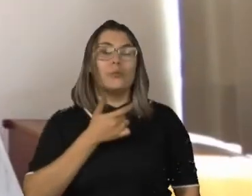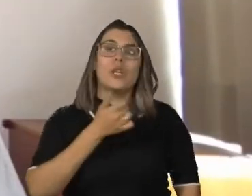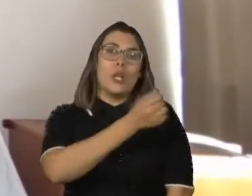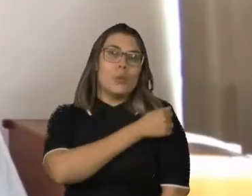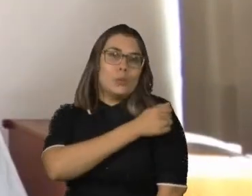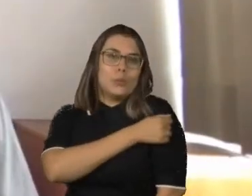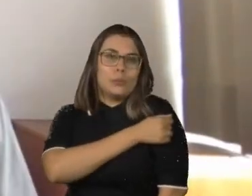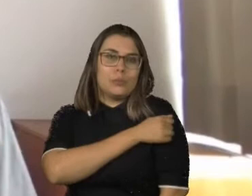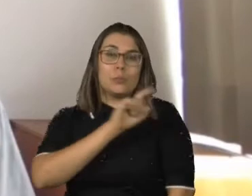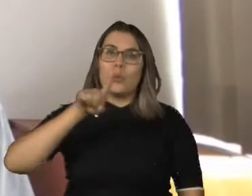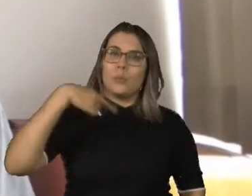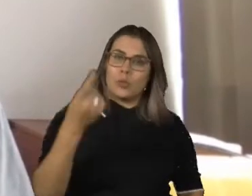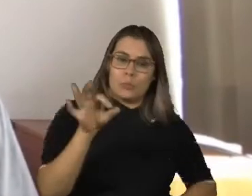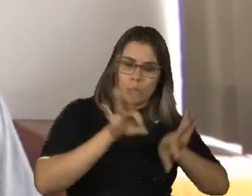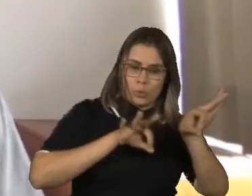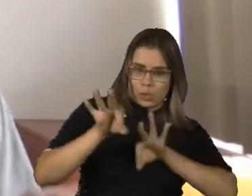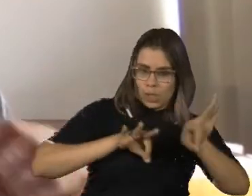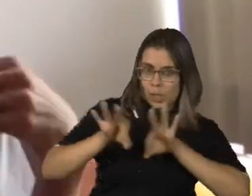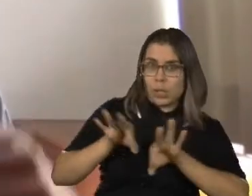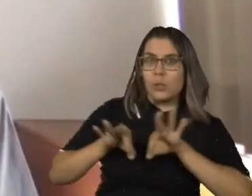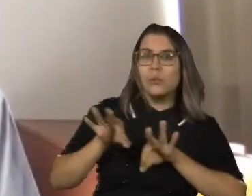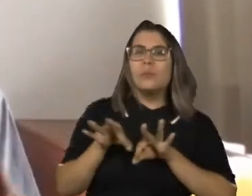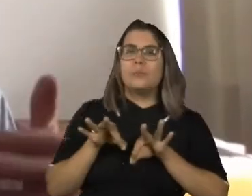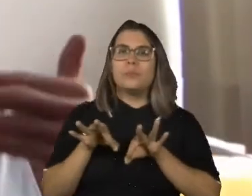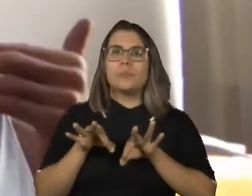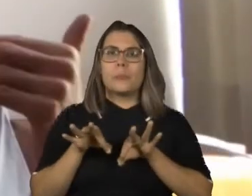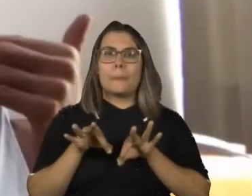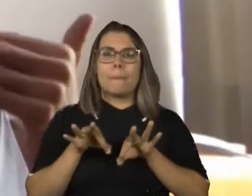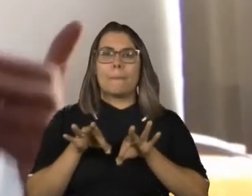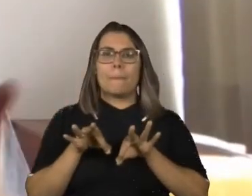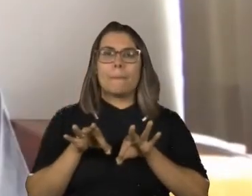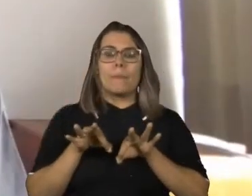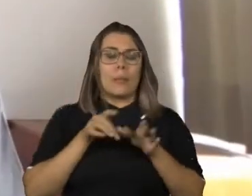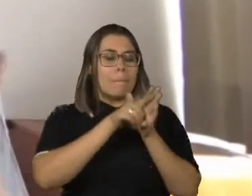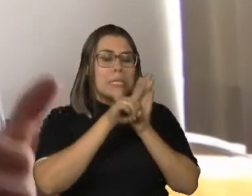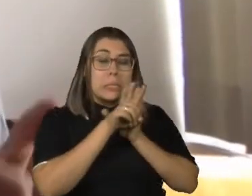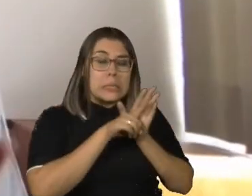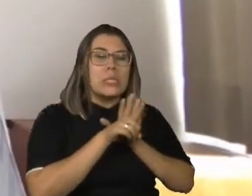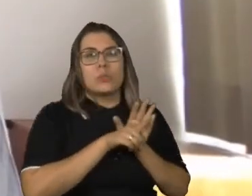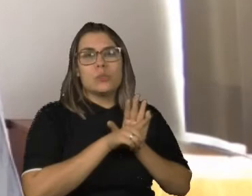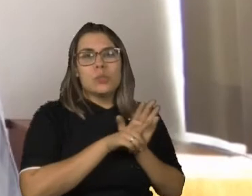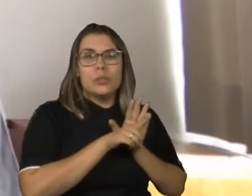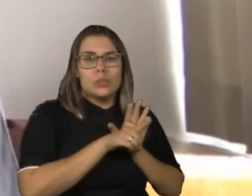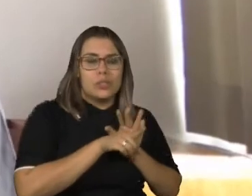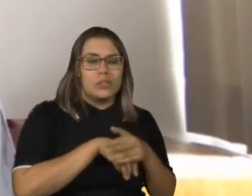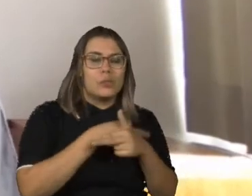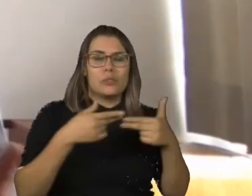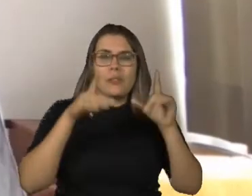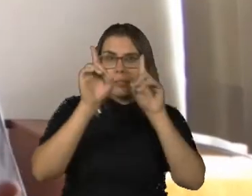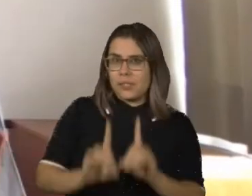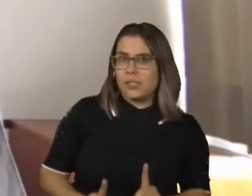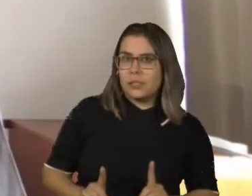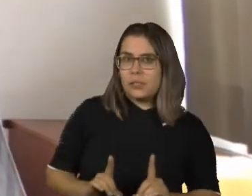No meu próximo projeto, vamos ter ao menos pesquisadores e roteiristas com algum tipo de deficiência,